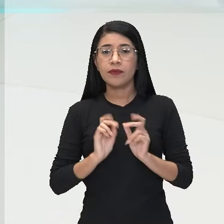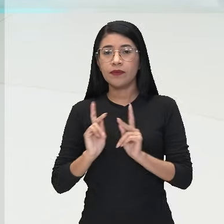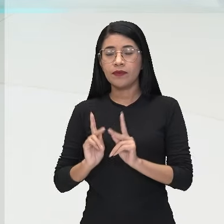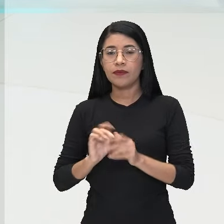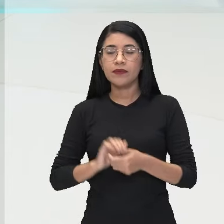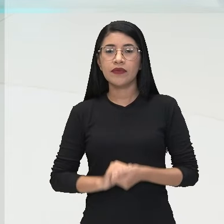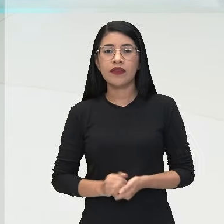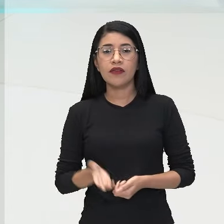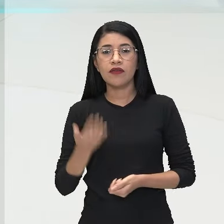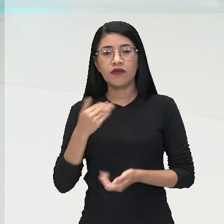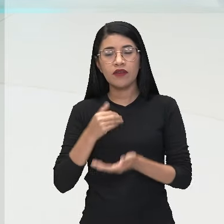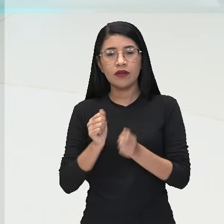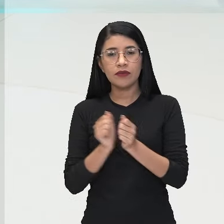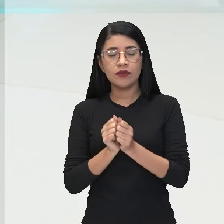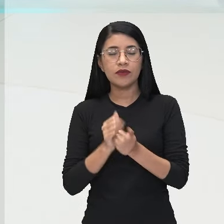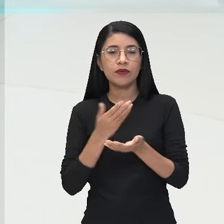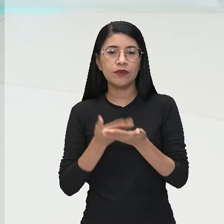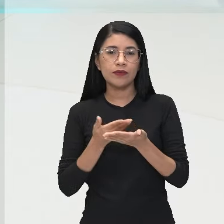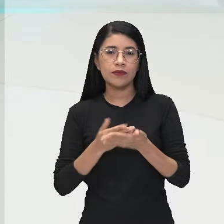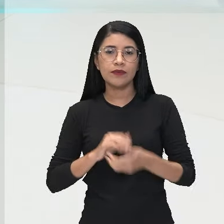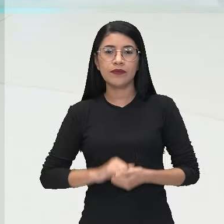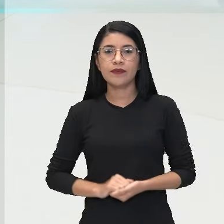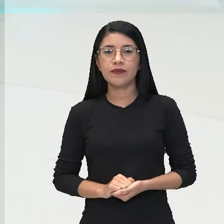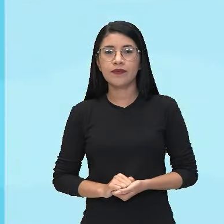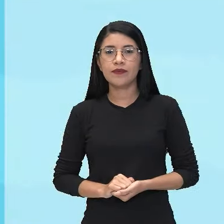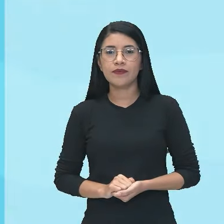pessoal? Então, vem comigo aprender.